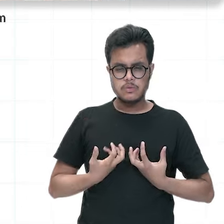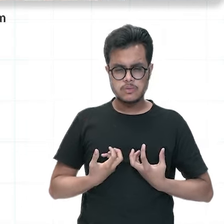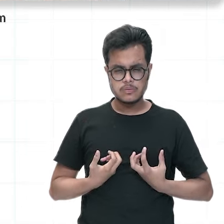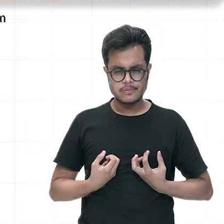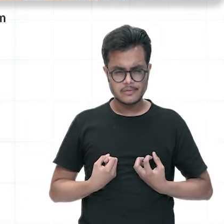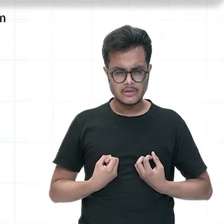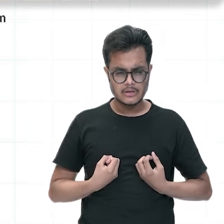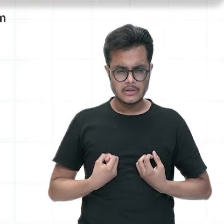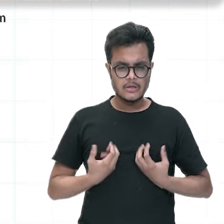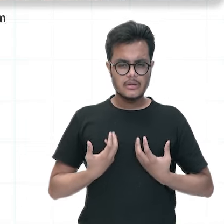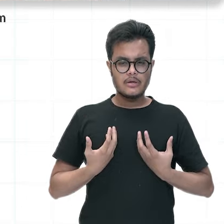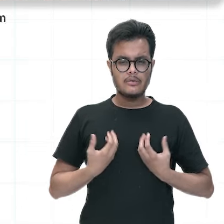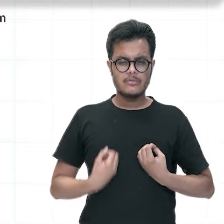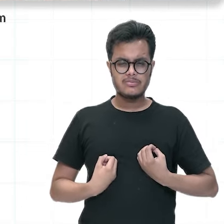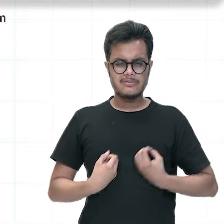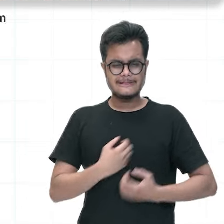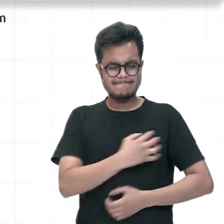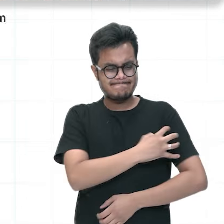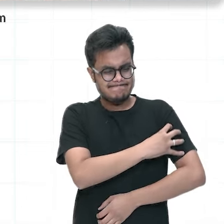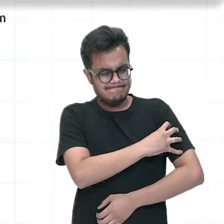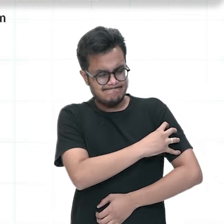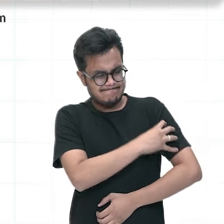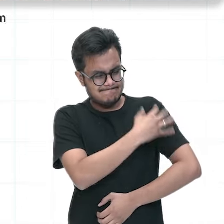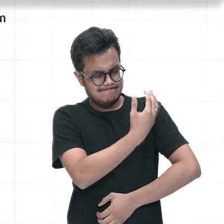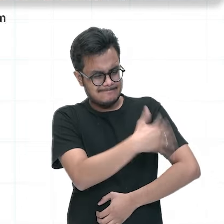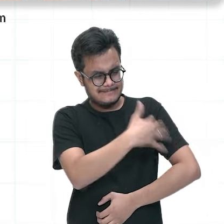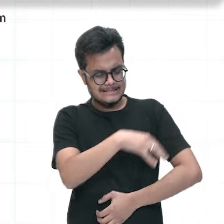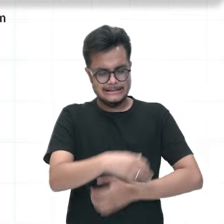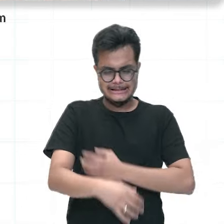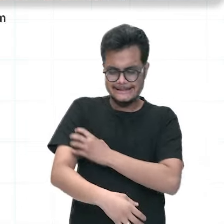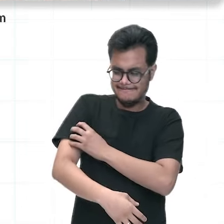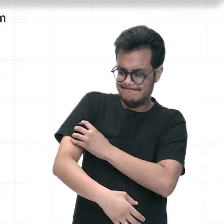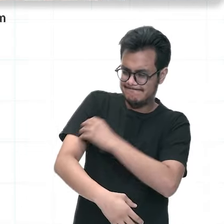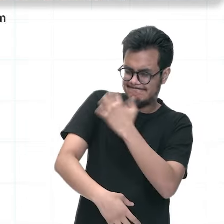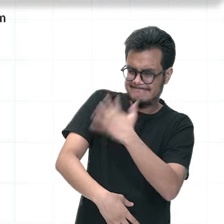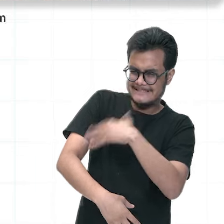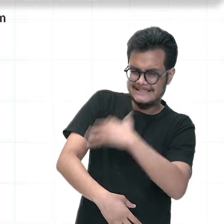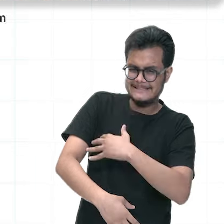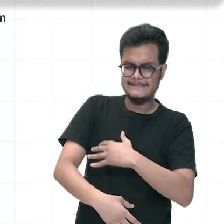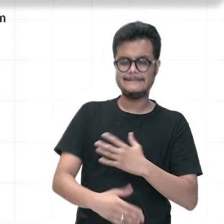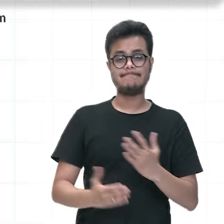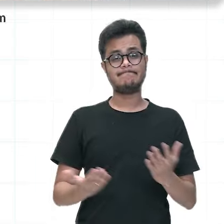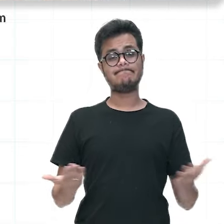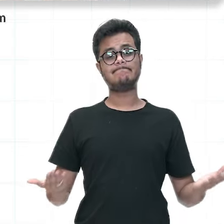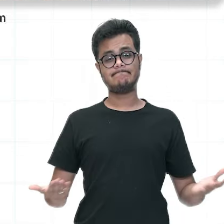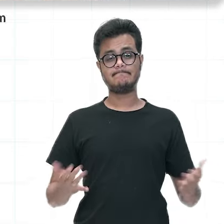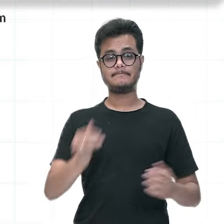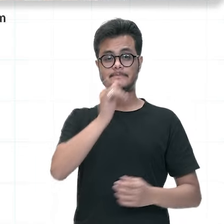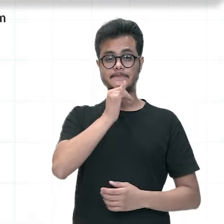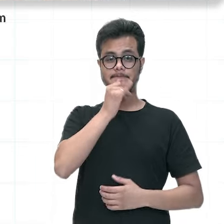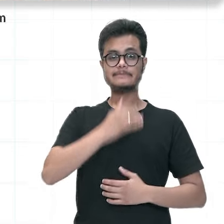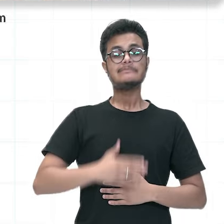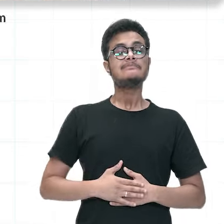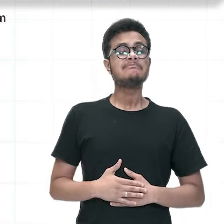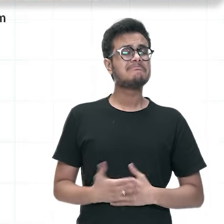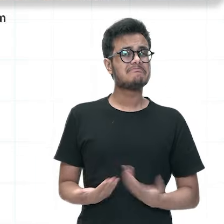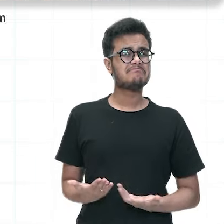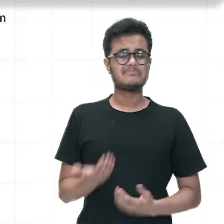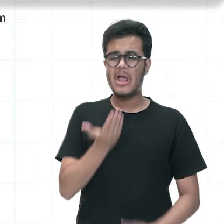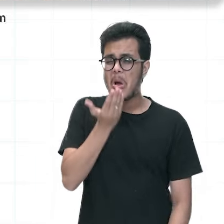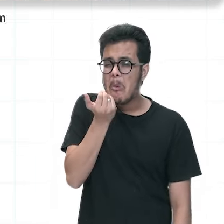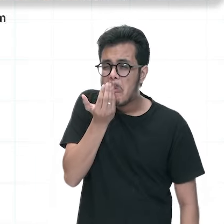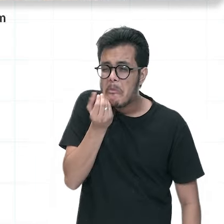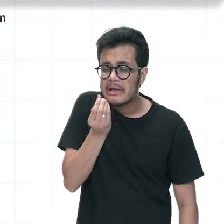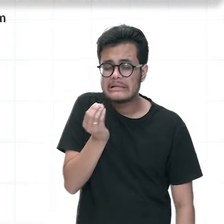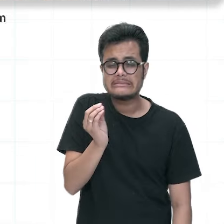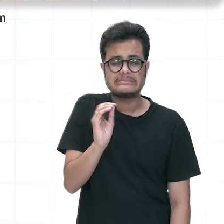musculares e ósseas. Então, a dor no corpo é bastante comum aí dessa doença. Uma falta também de apetite.